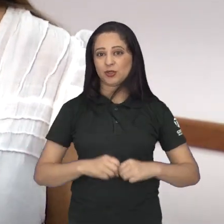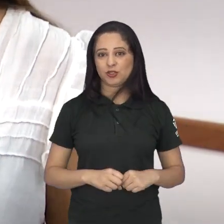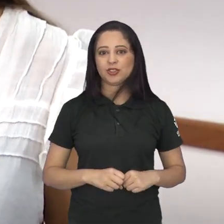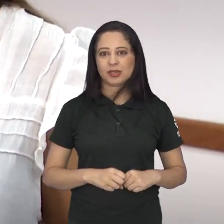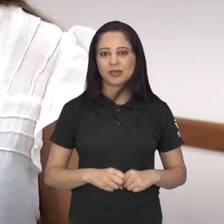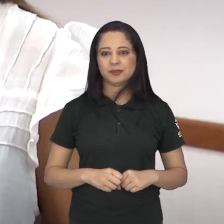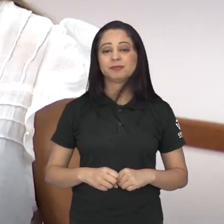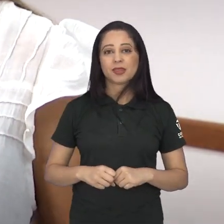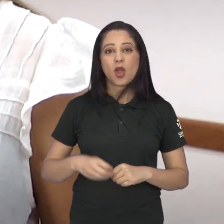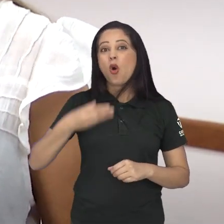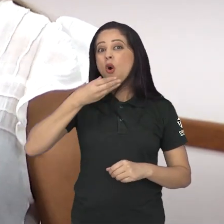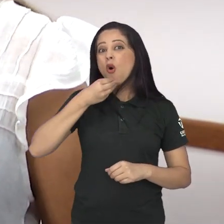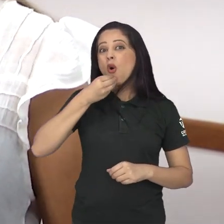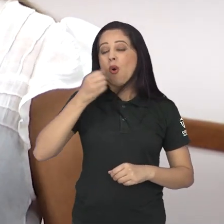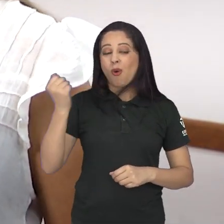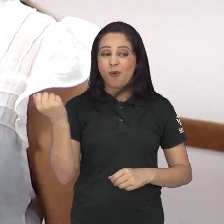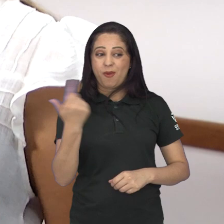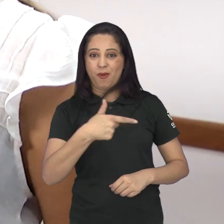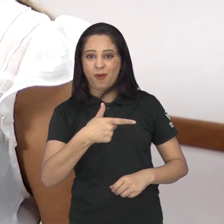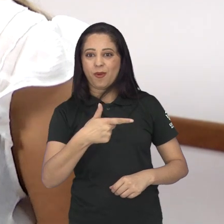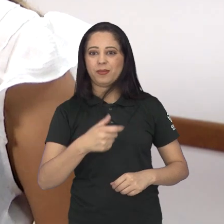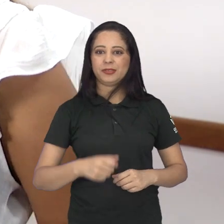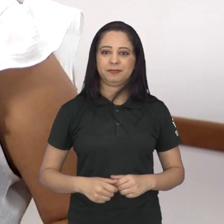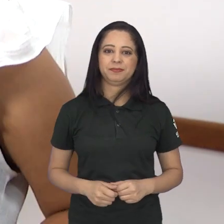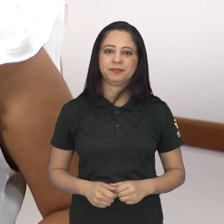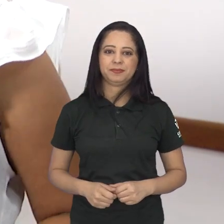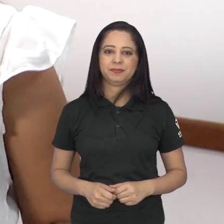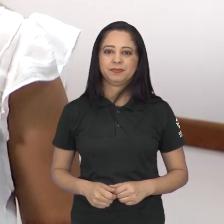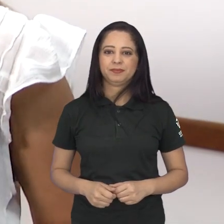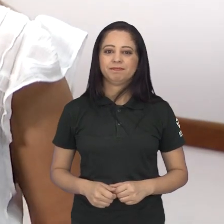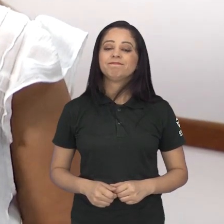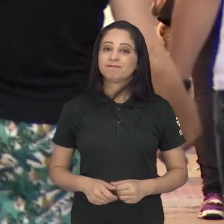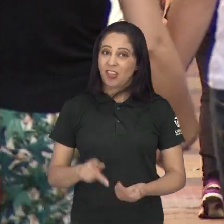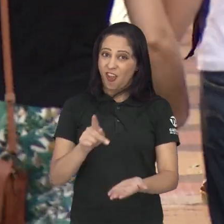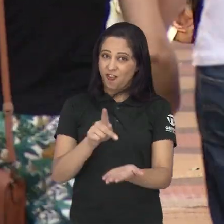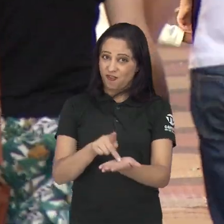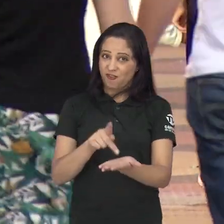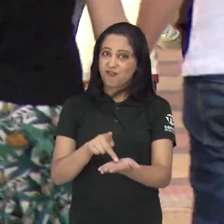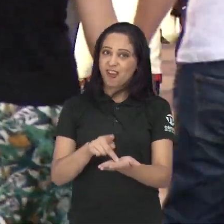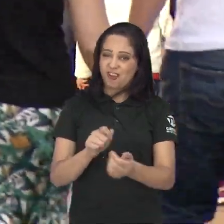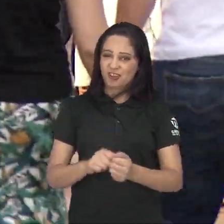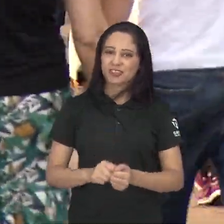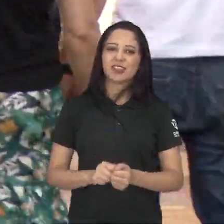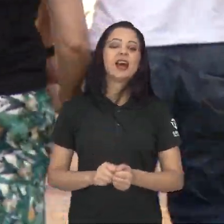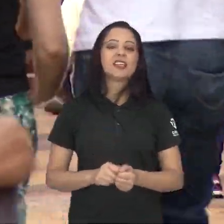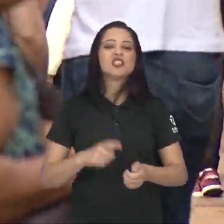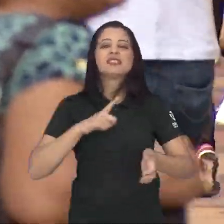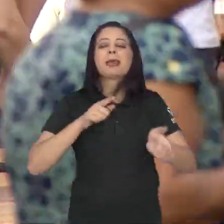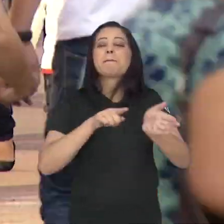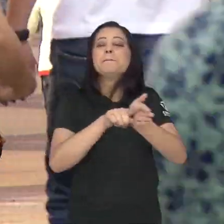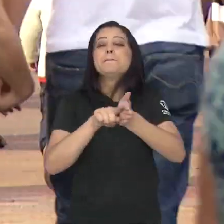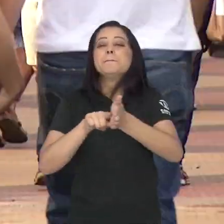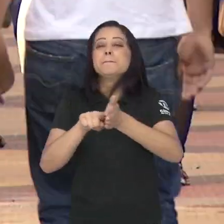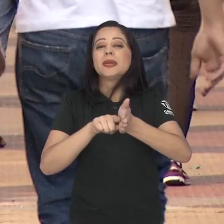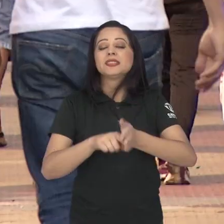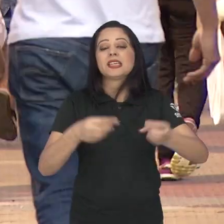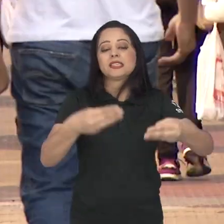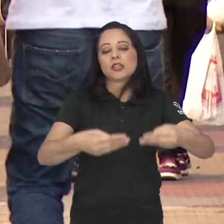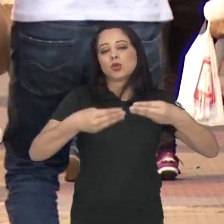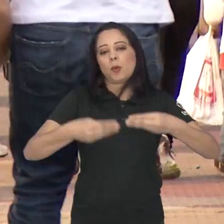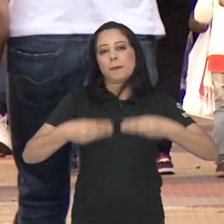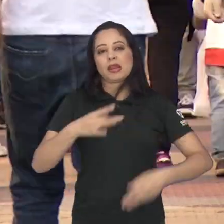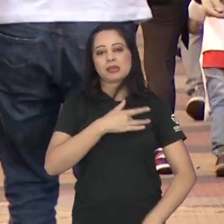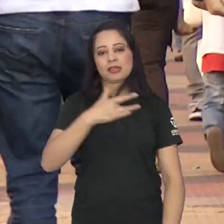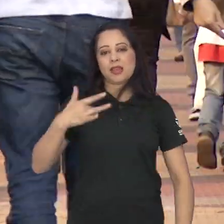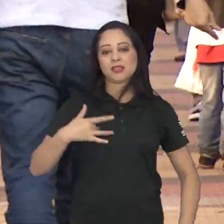aos homens, principalmente quando a gente fala em dupla jornada. Essa realidade foi revelada numa pesquisa do